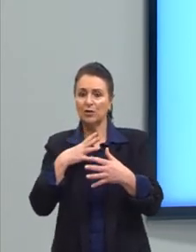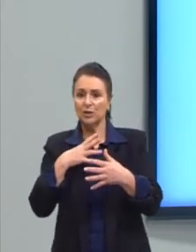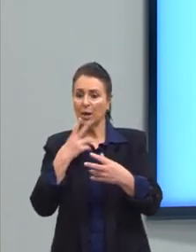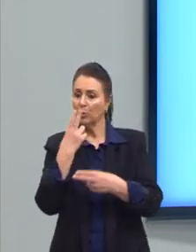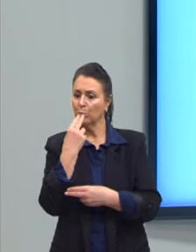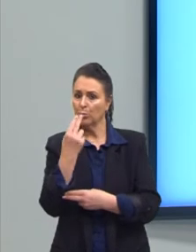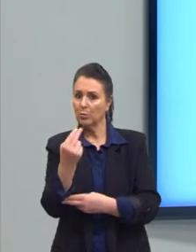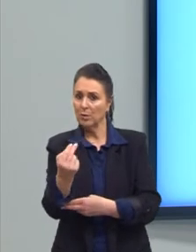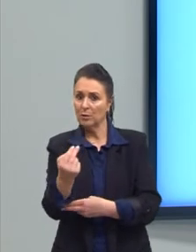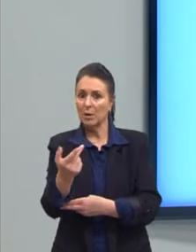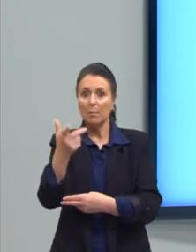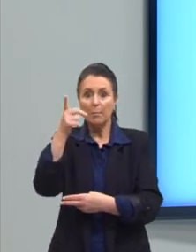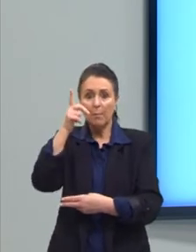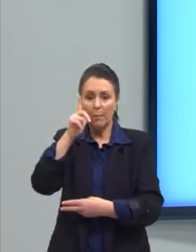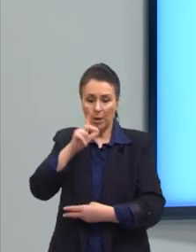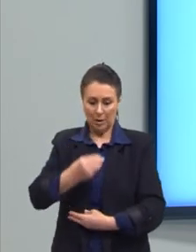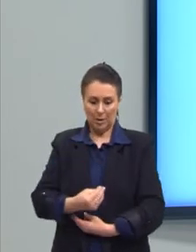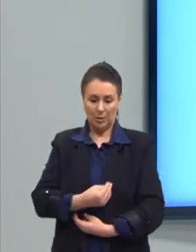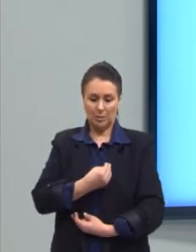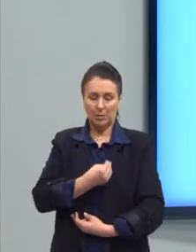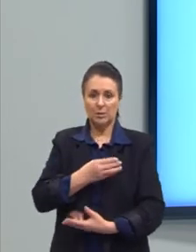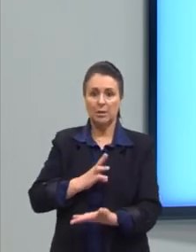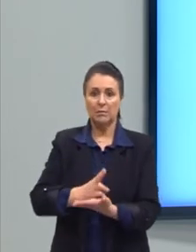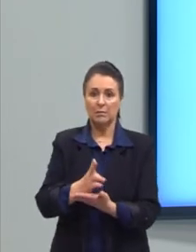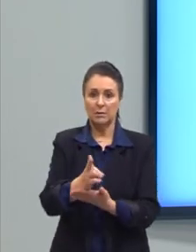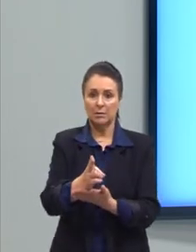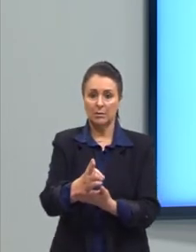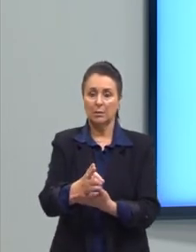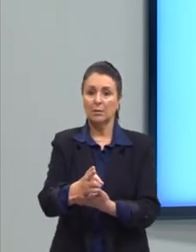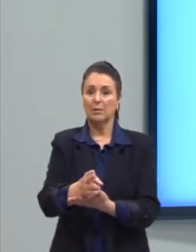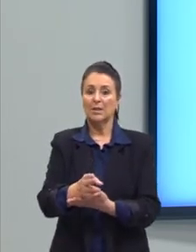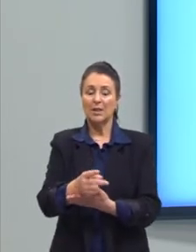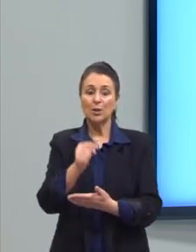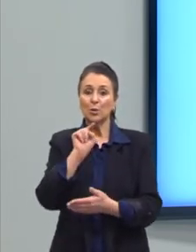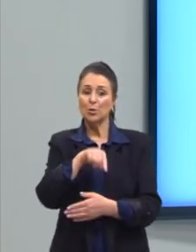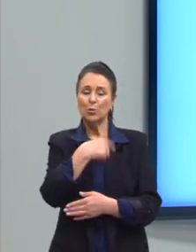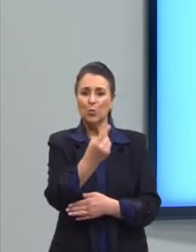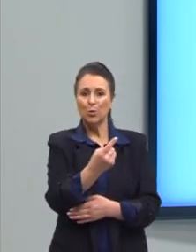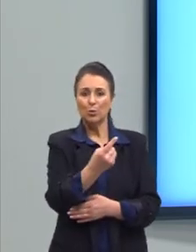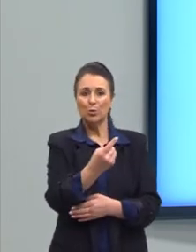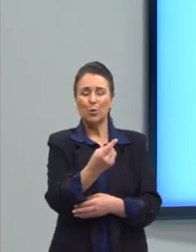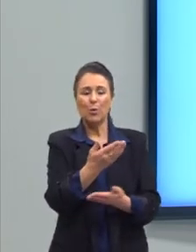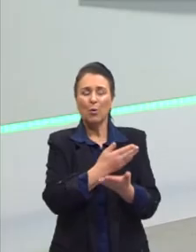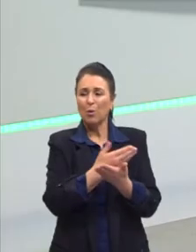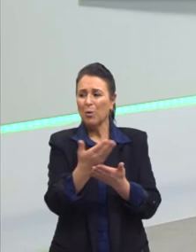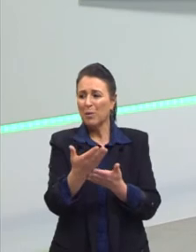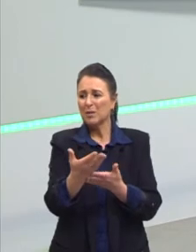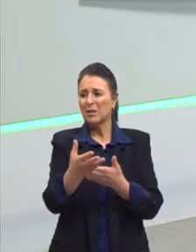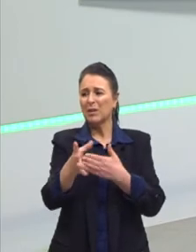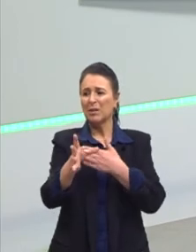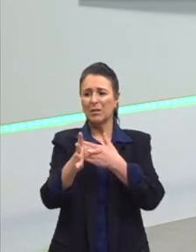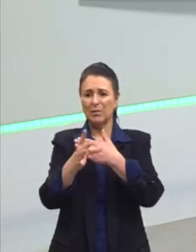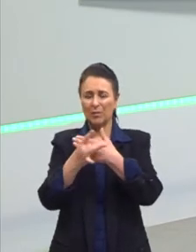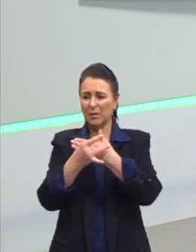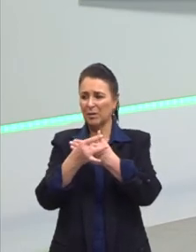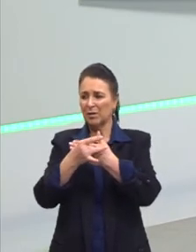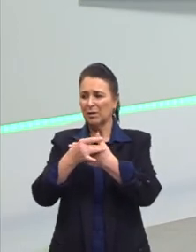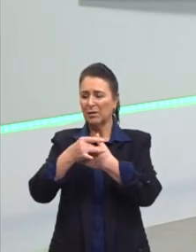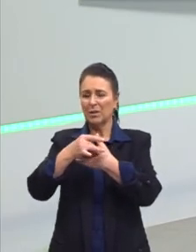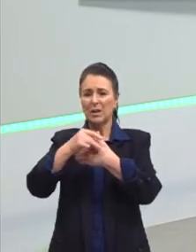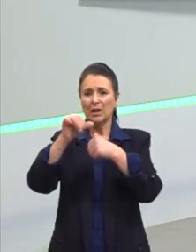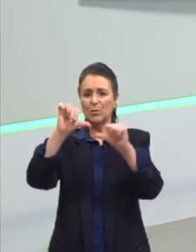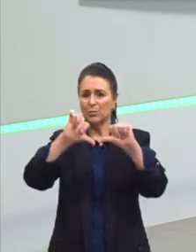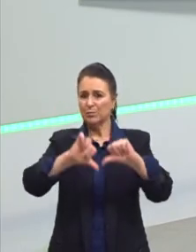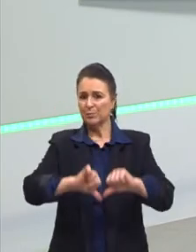para garantir a sua sobrevivência, debilitando. Então, dependendo de como é o hospedeiro, se estiver